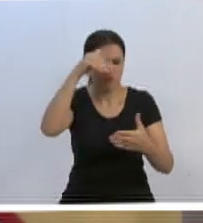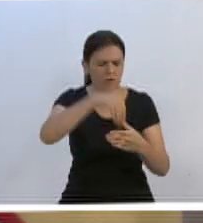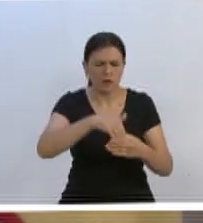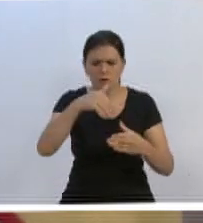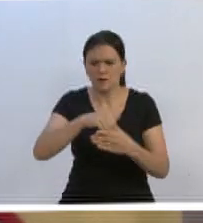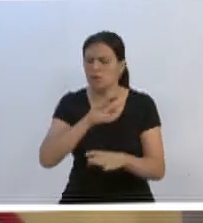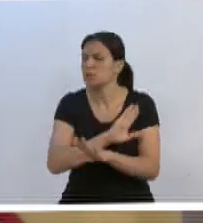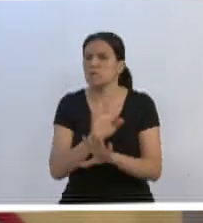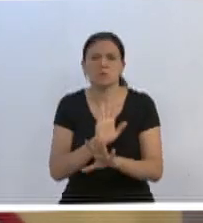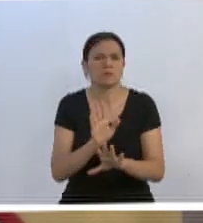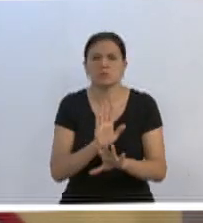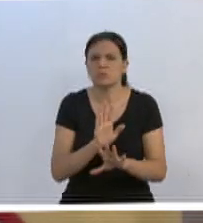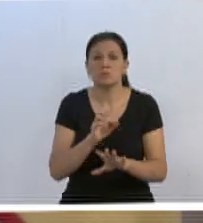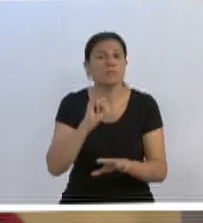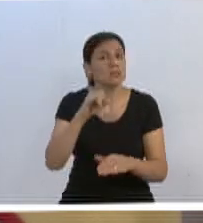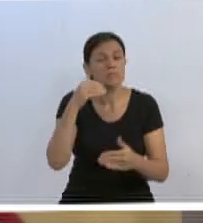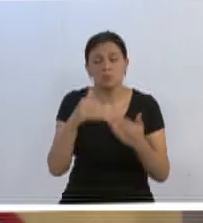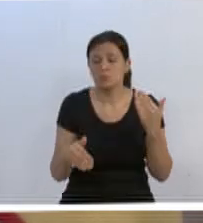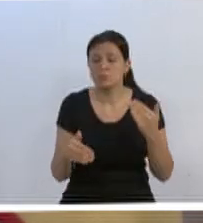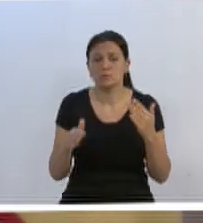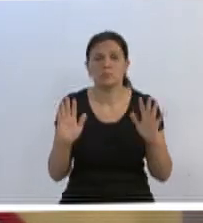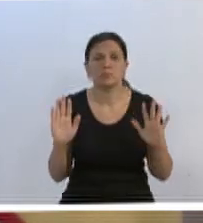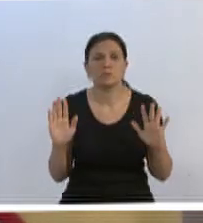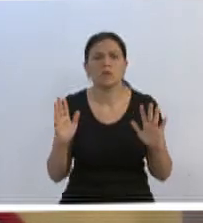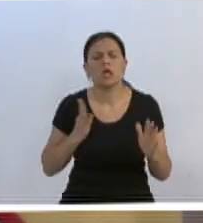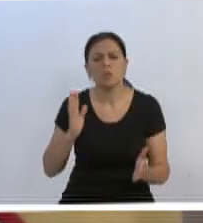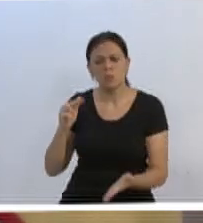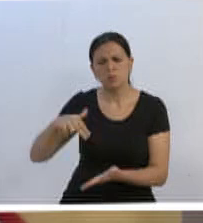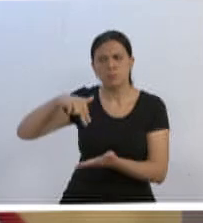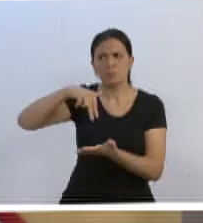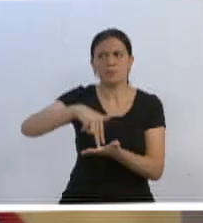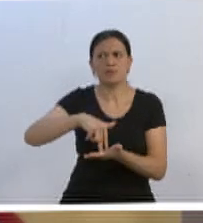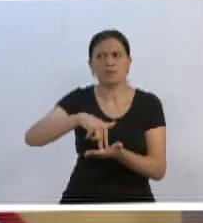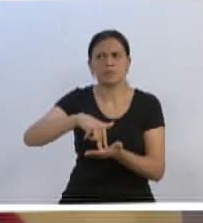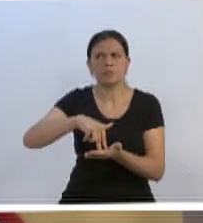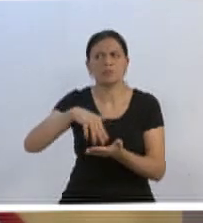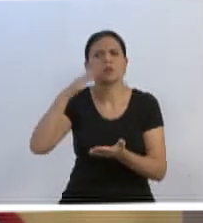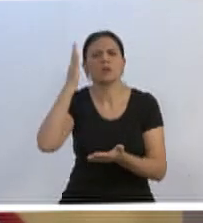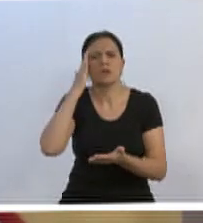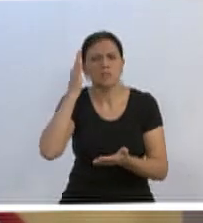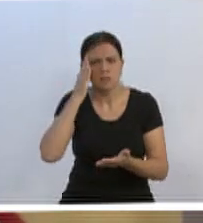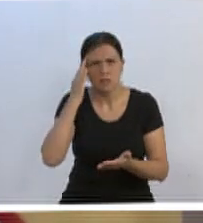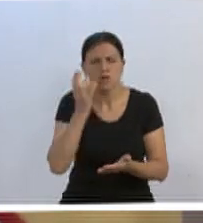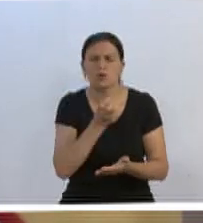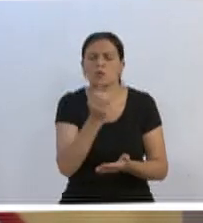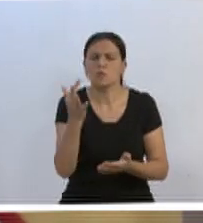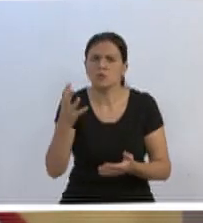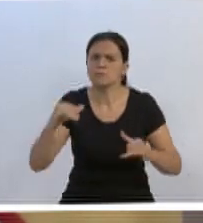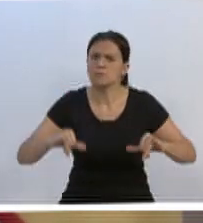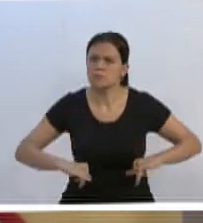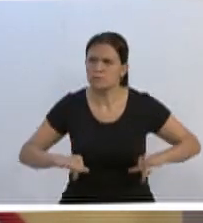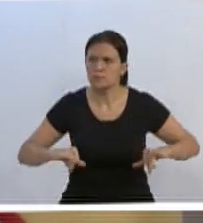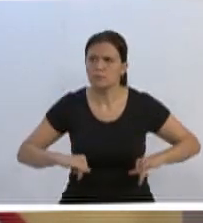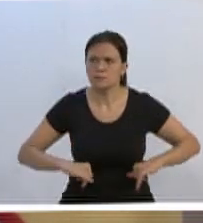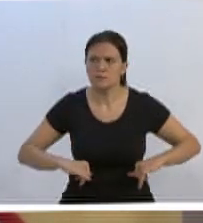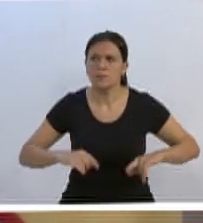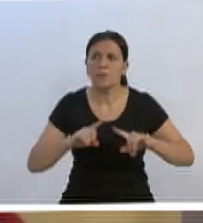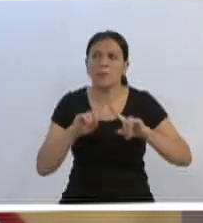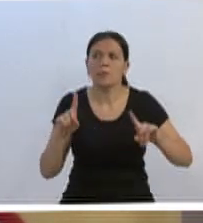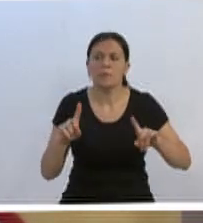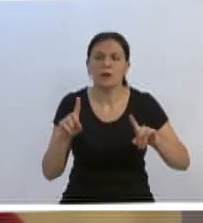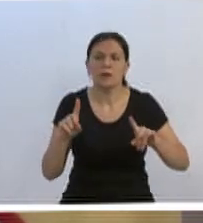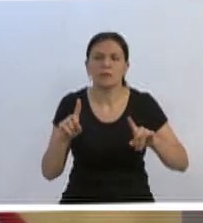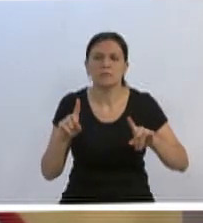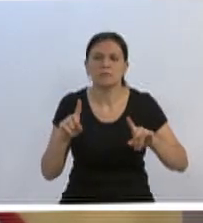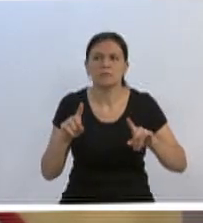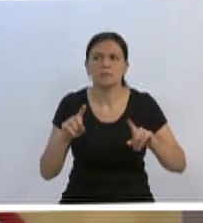cima, se não concordasse. Me posicionei e sei o quanto pago pelos meus posicionamentos. Agora, fora do